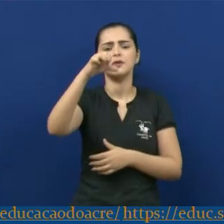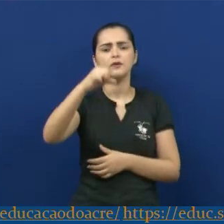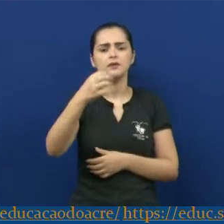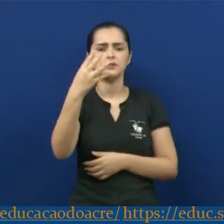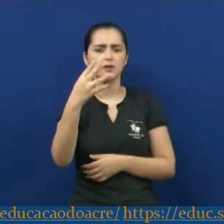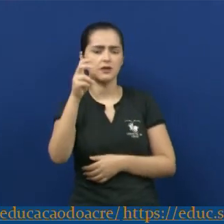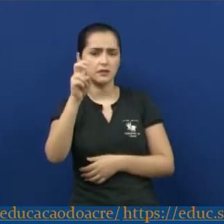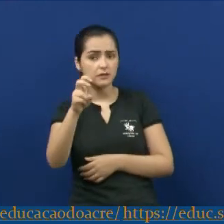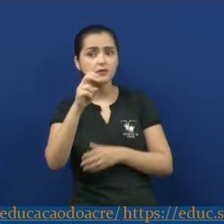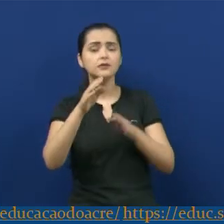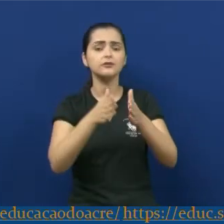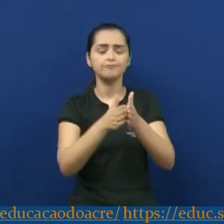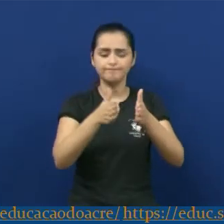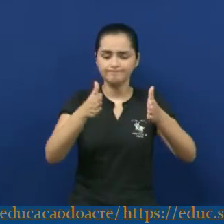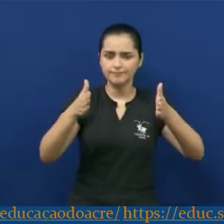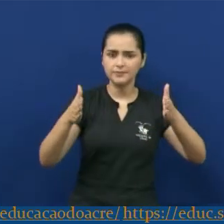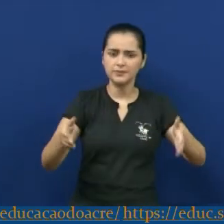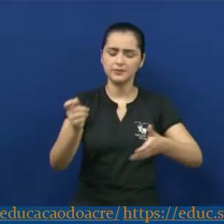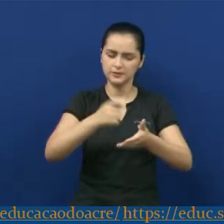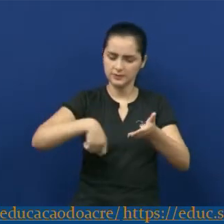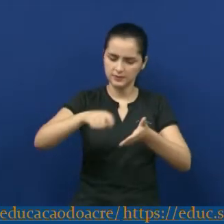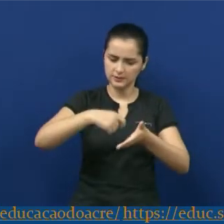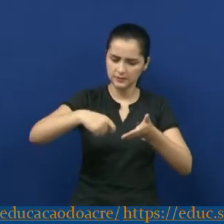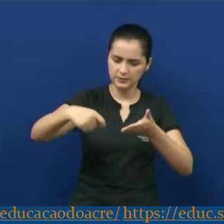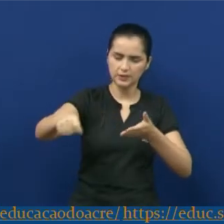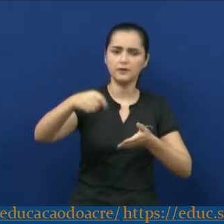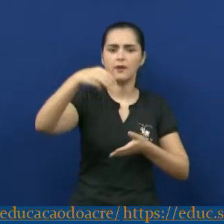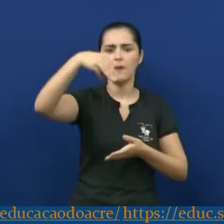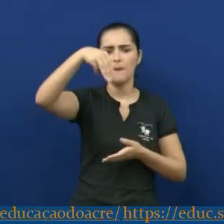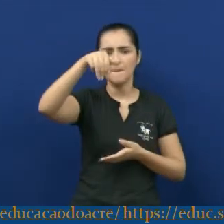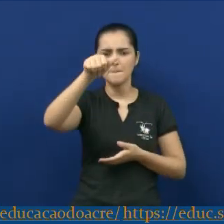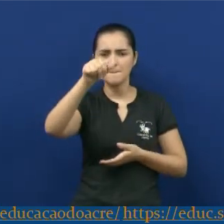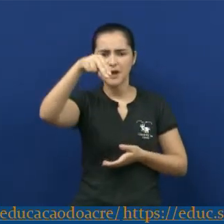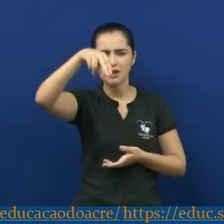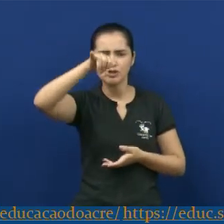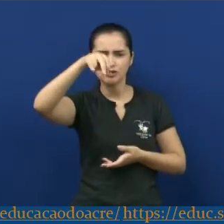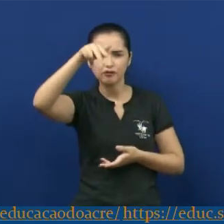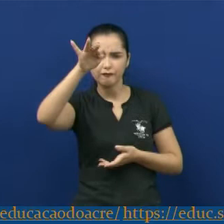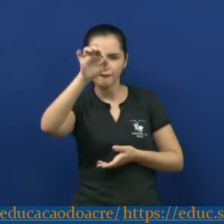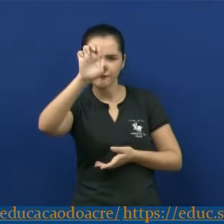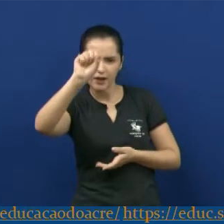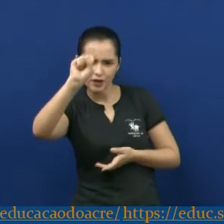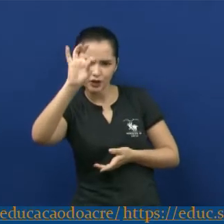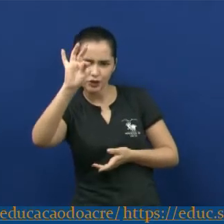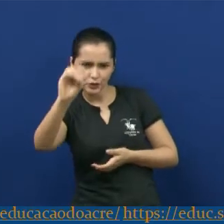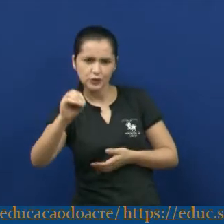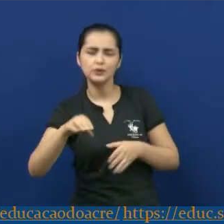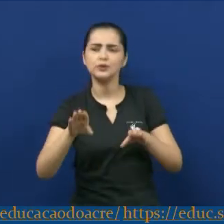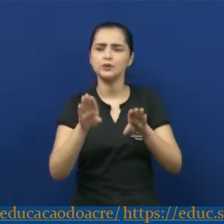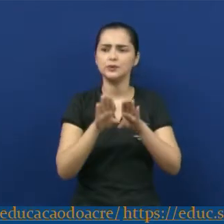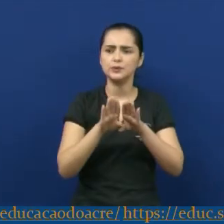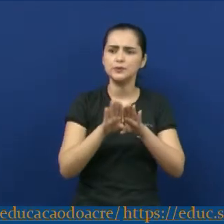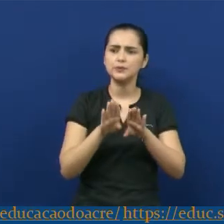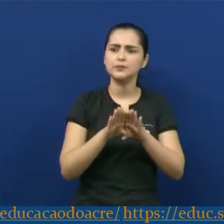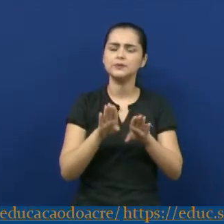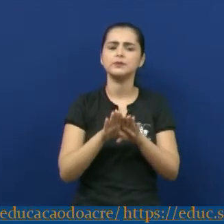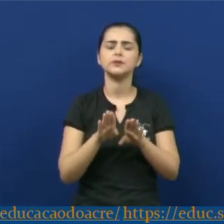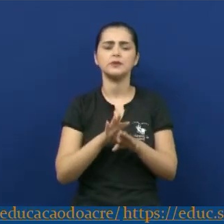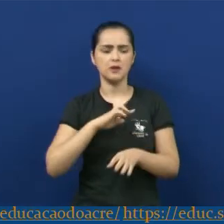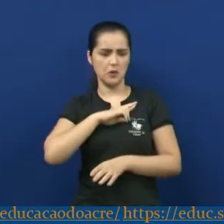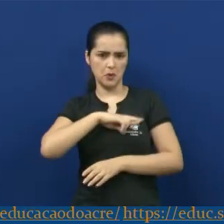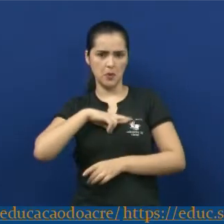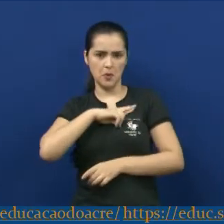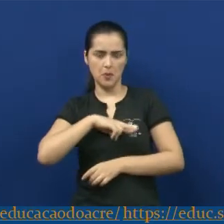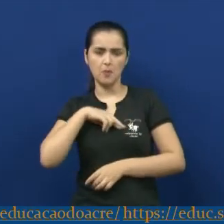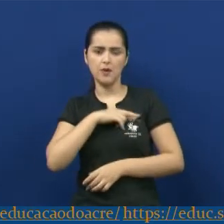É nesse período que escreve o Manifesto Antropofágico, além de Serafim Ponte Grande, um romance e a